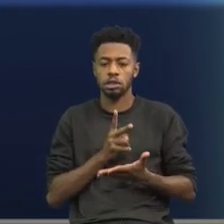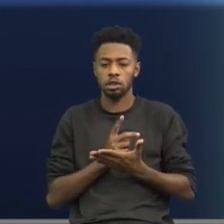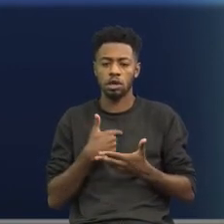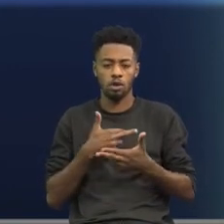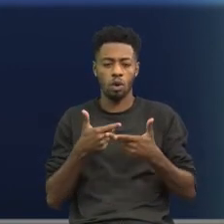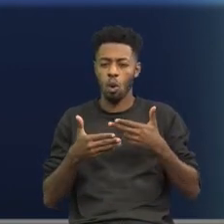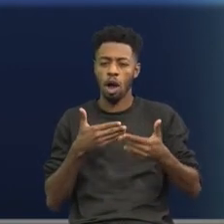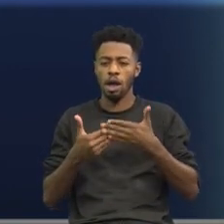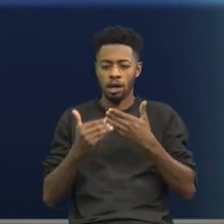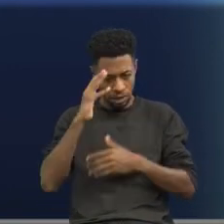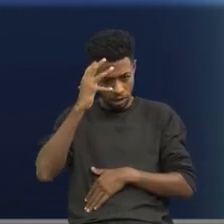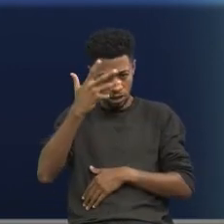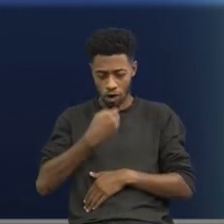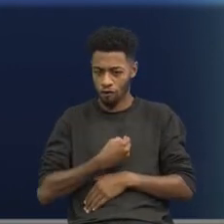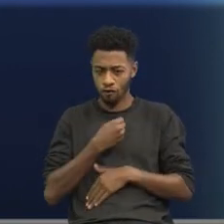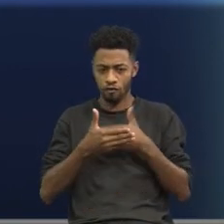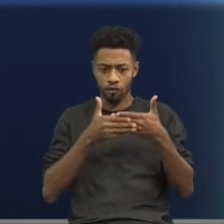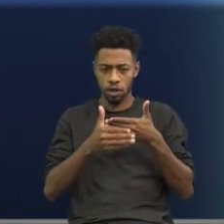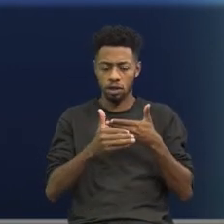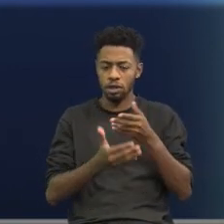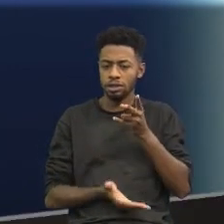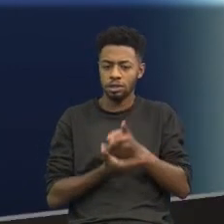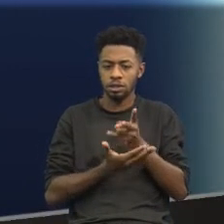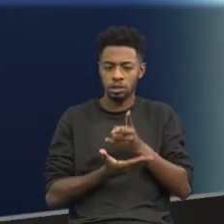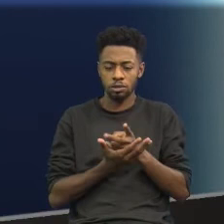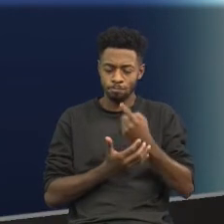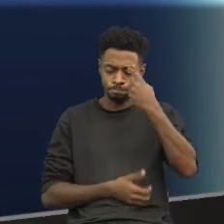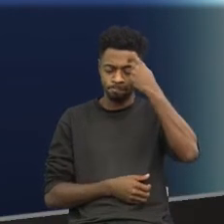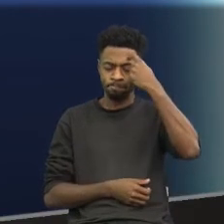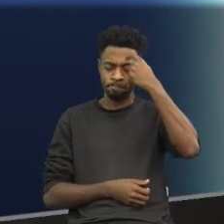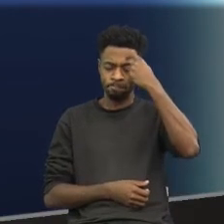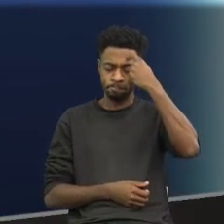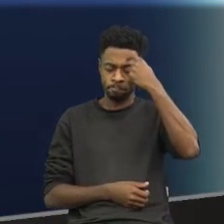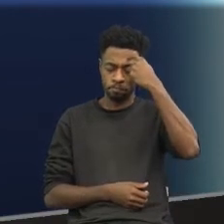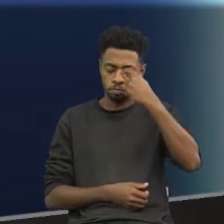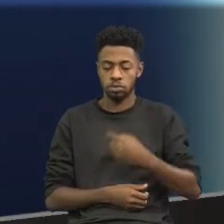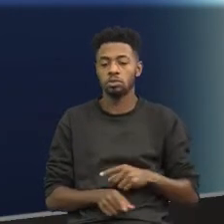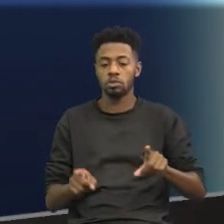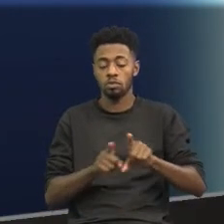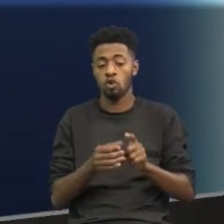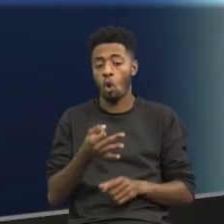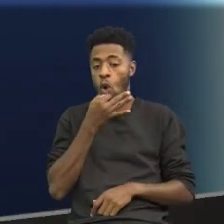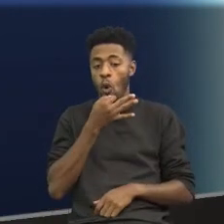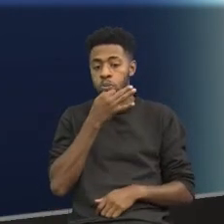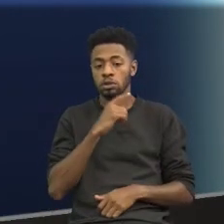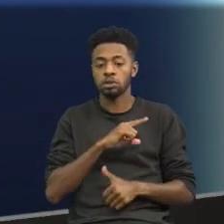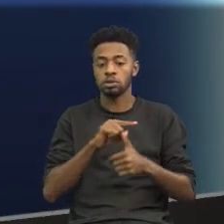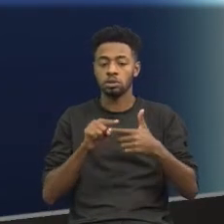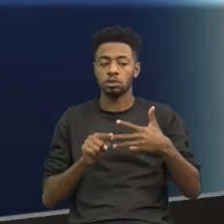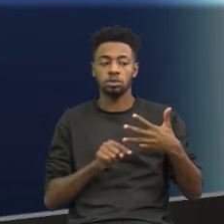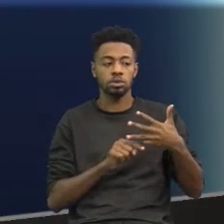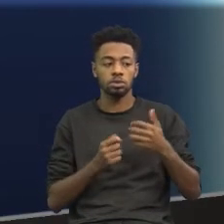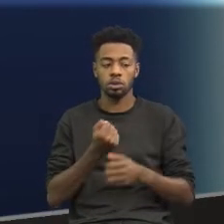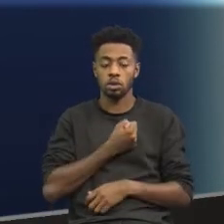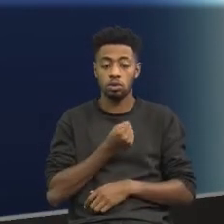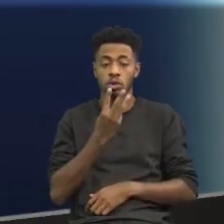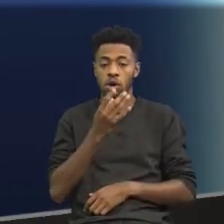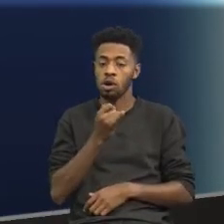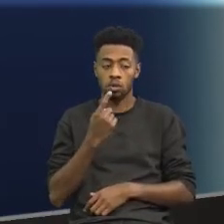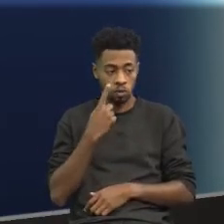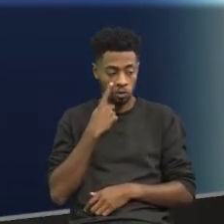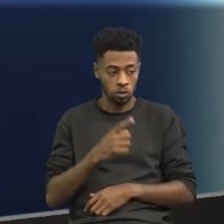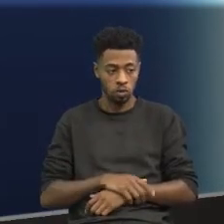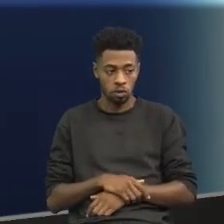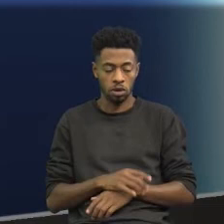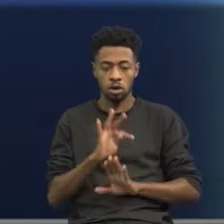todas as circunstâncias da existência. Então, vamos lá nas opções que eu tenho na questão número três. Essa passagem,